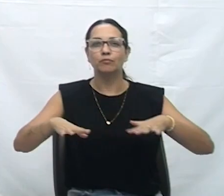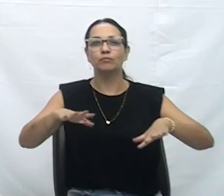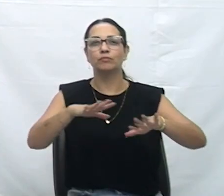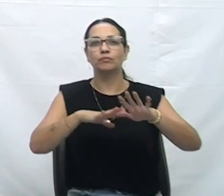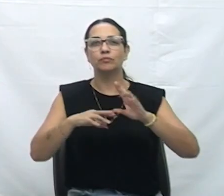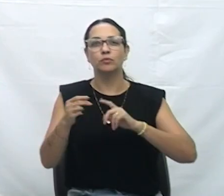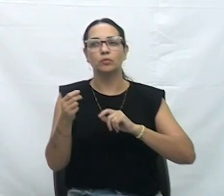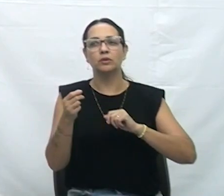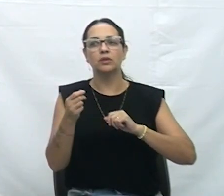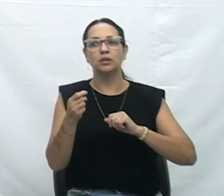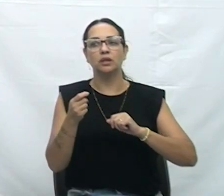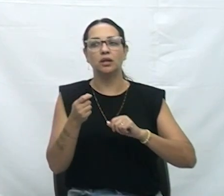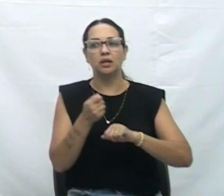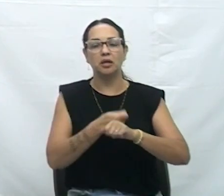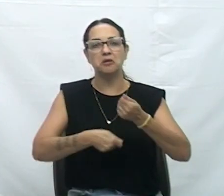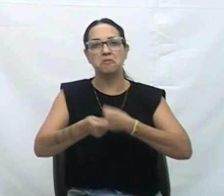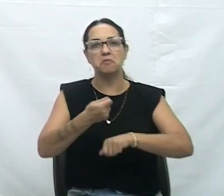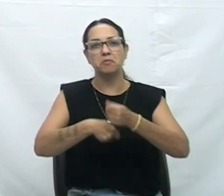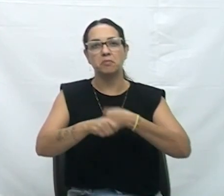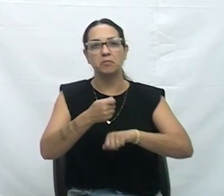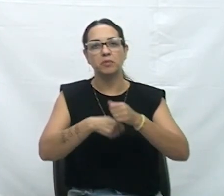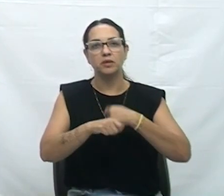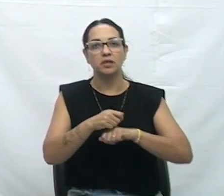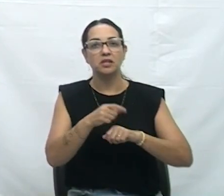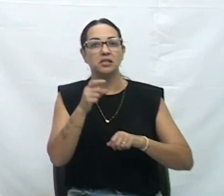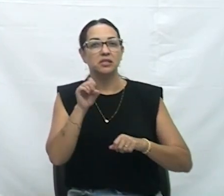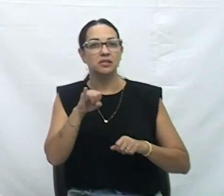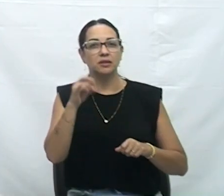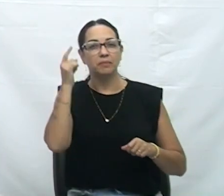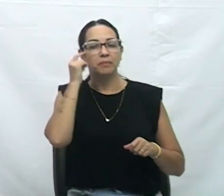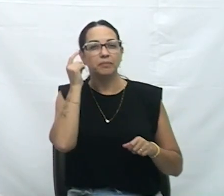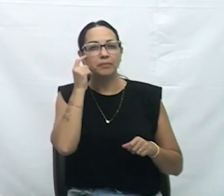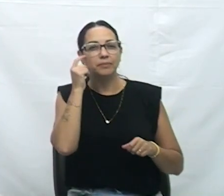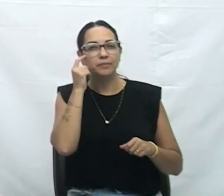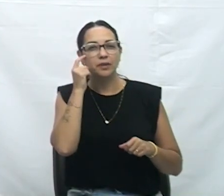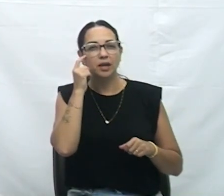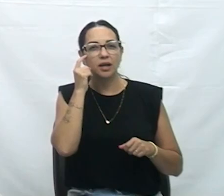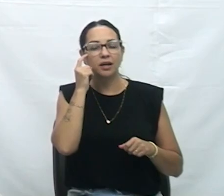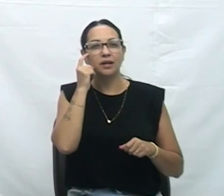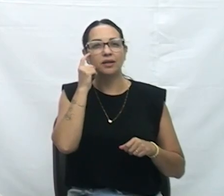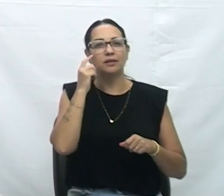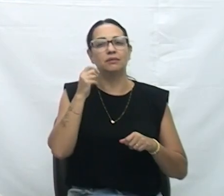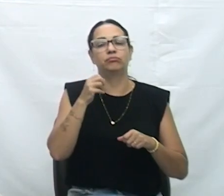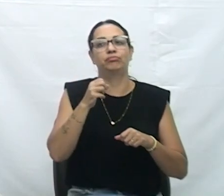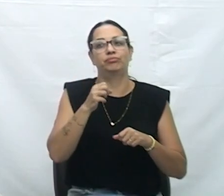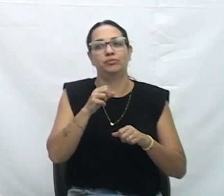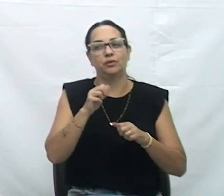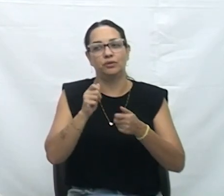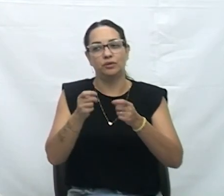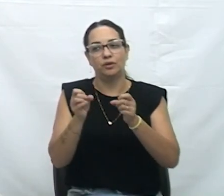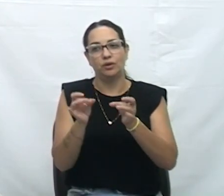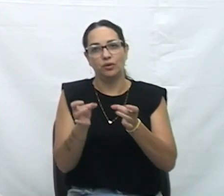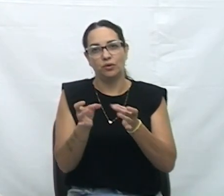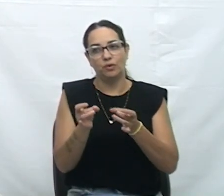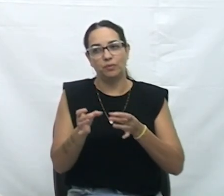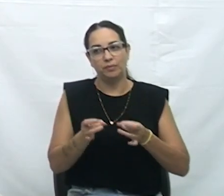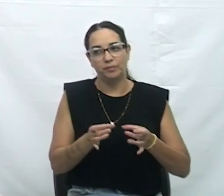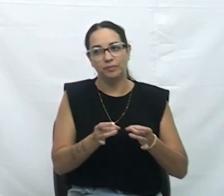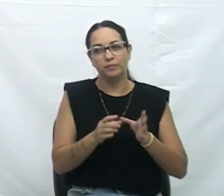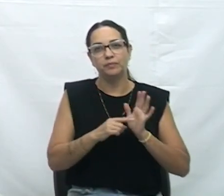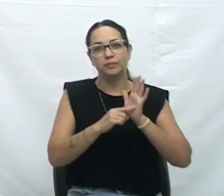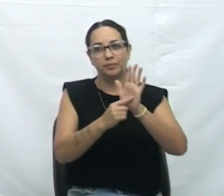Se a gente parar para pensar, a Organização Mundial do Comércio tem referendado que a